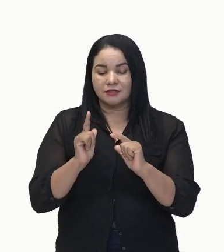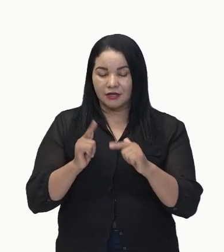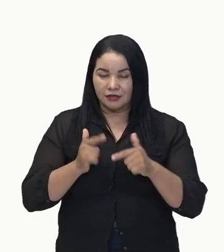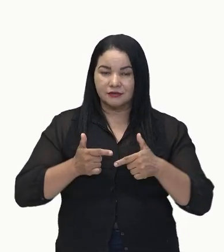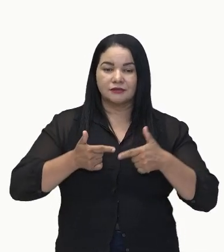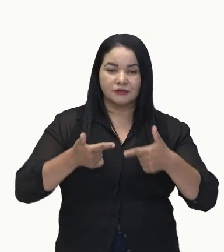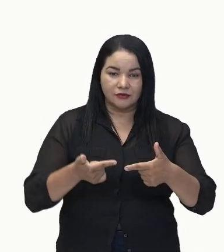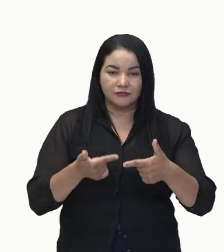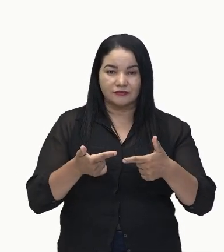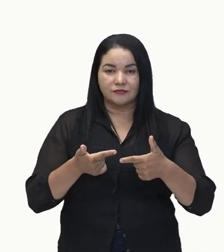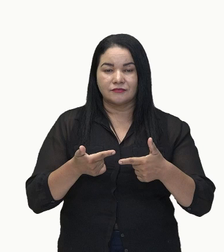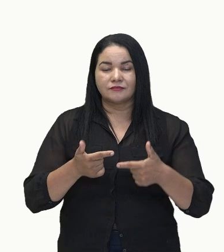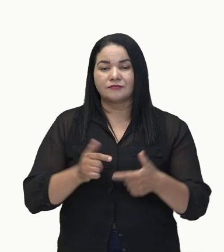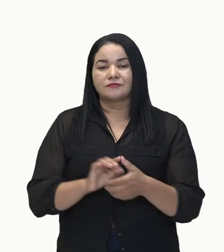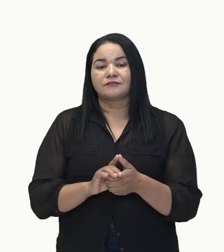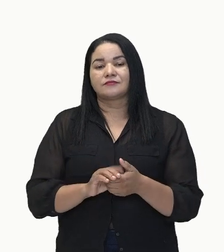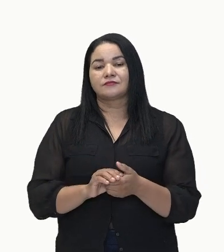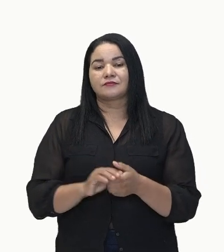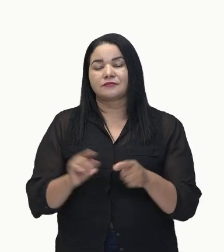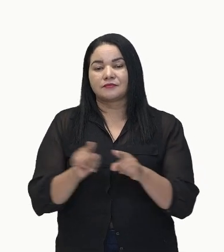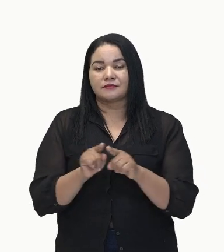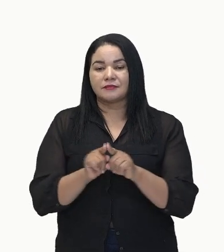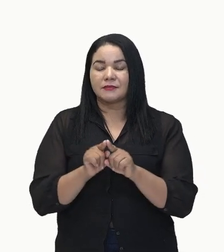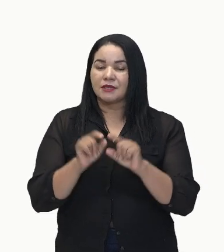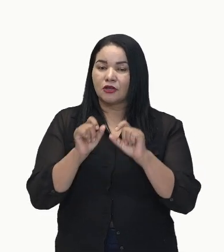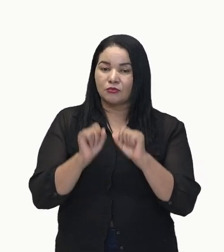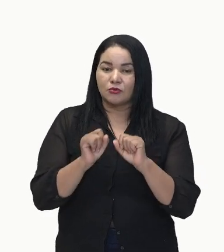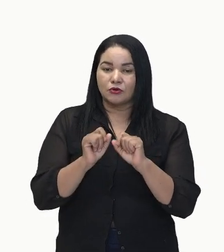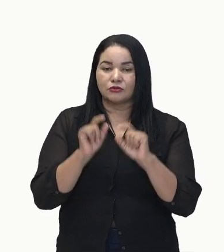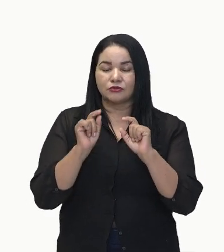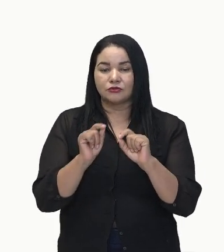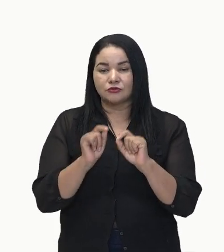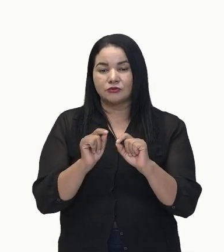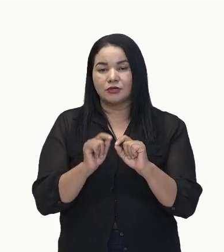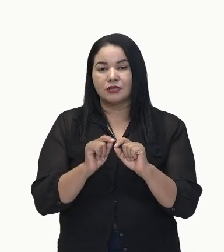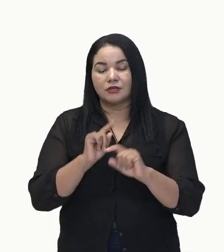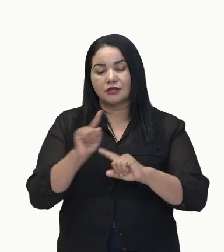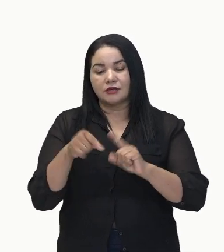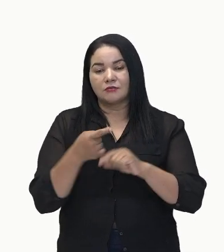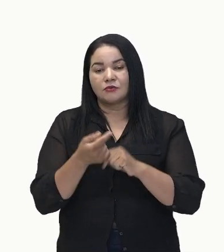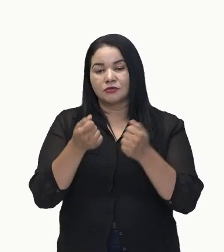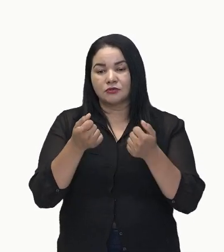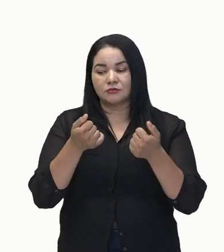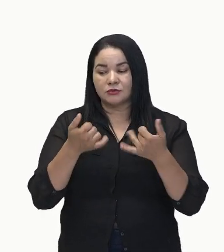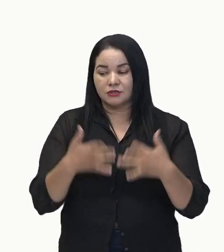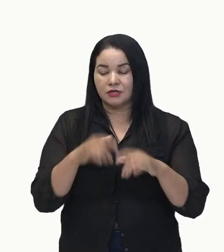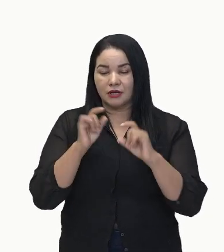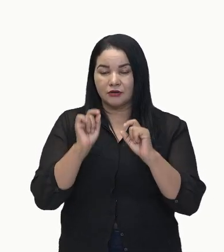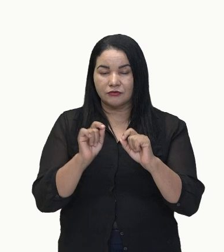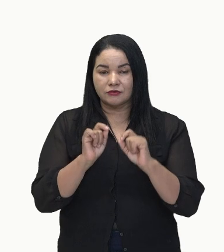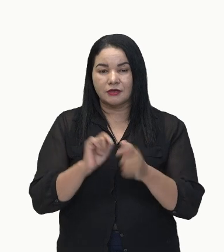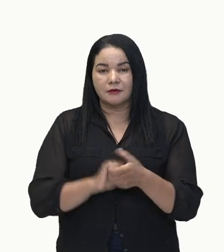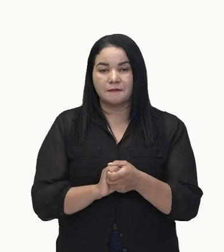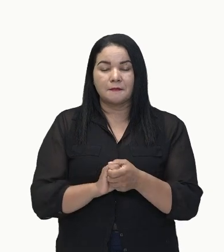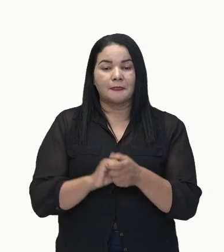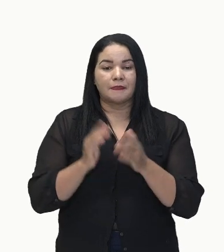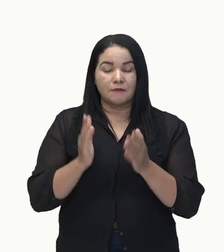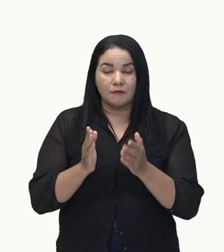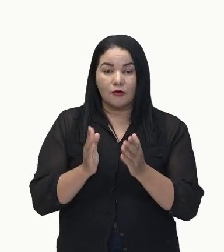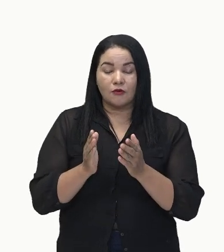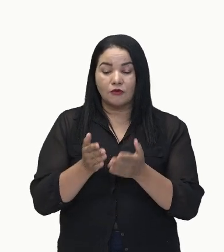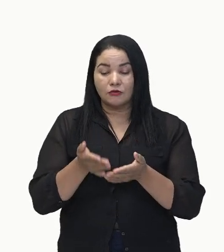Os verbos significativos podem ser intransitivos, que daqui a pouquinho nós vamos falar em uma outra aula. São verbos